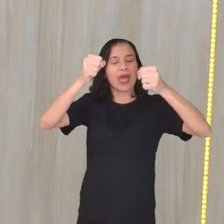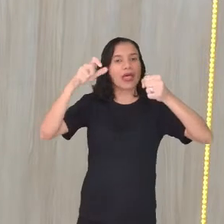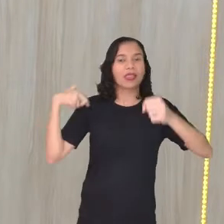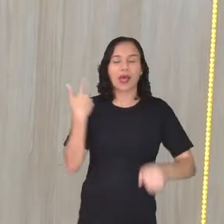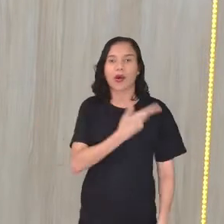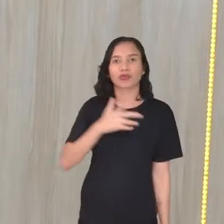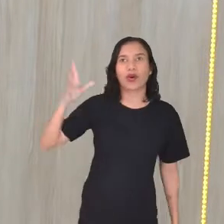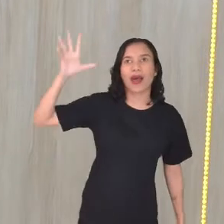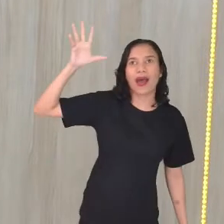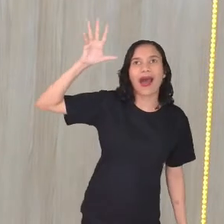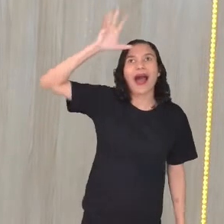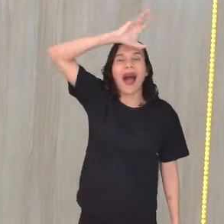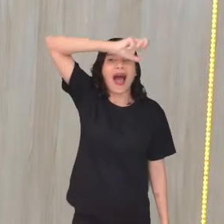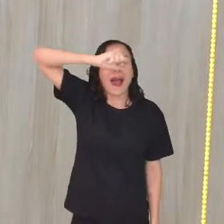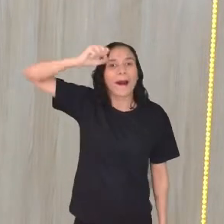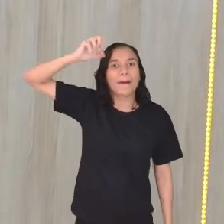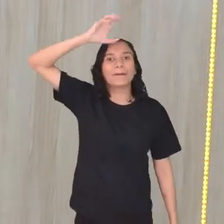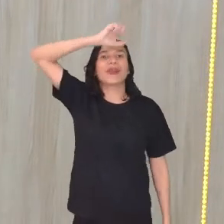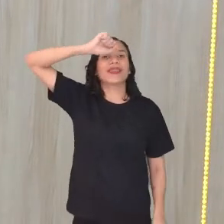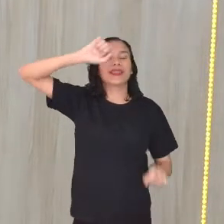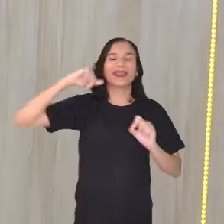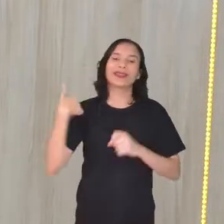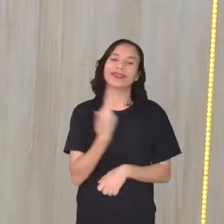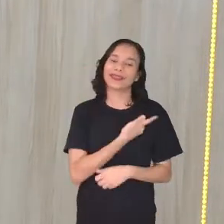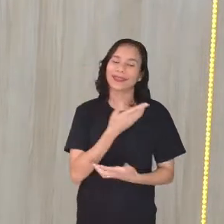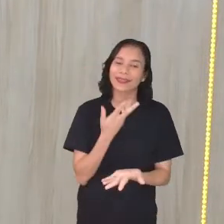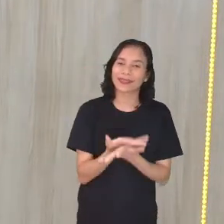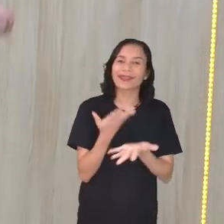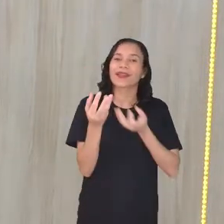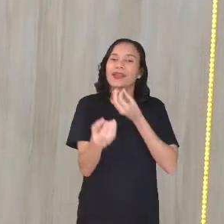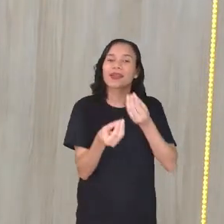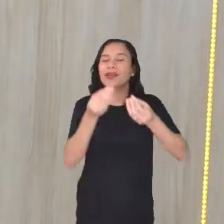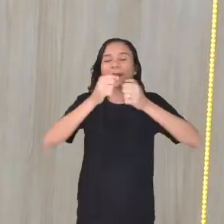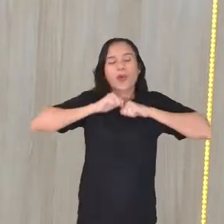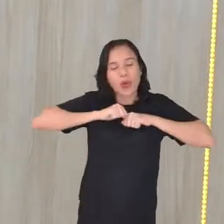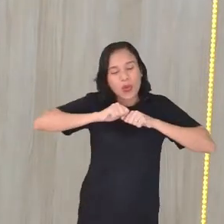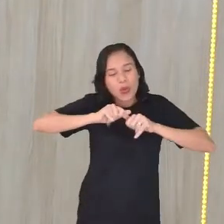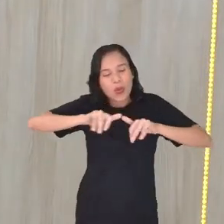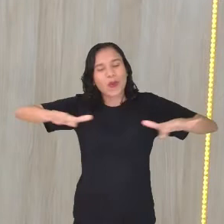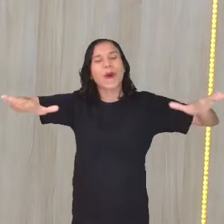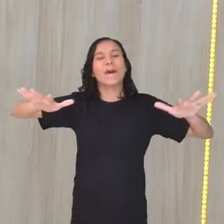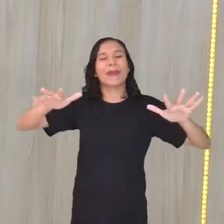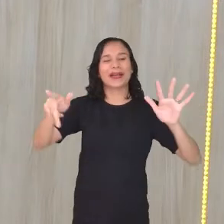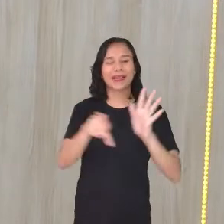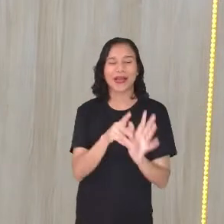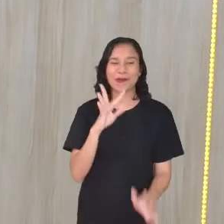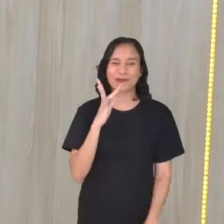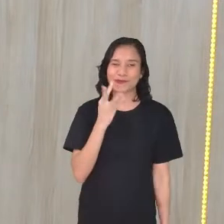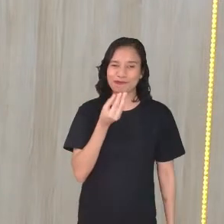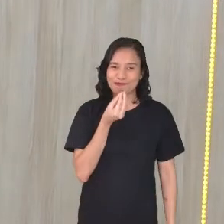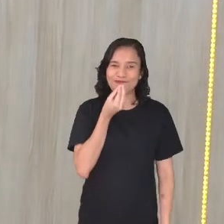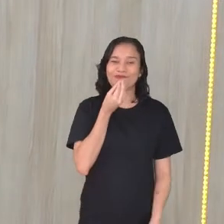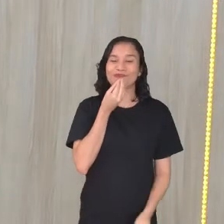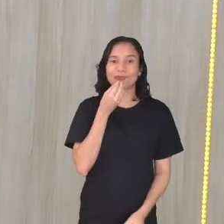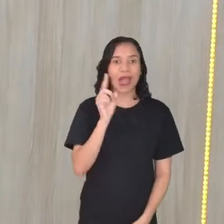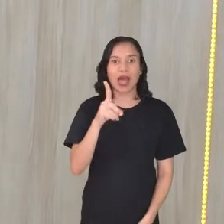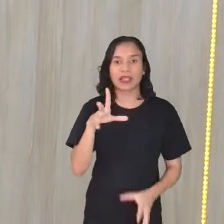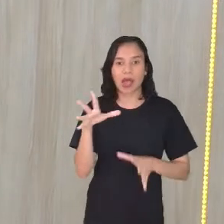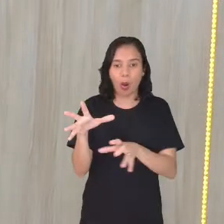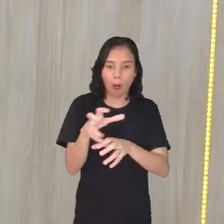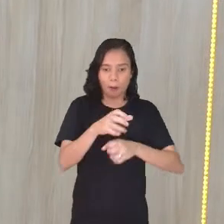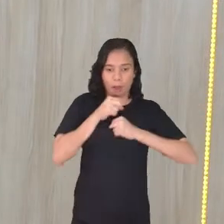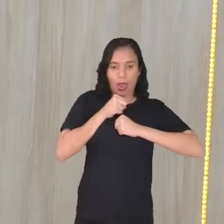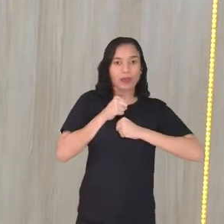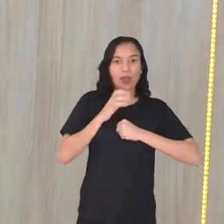o A que a gente tá aí, ó, compartilhando, partilhando, né? Então, a gente não prende